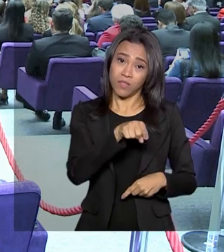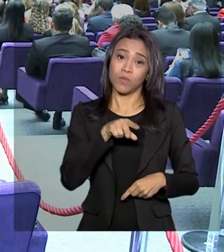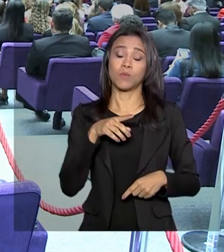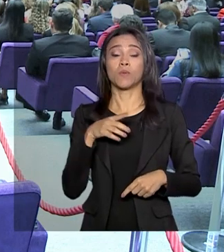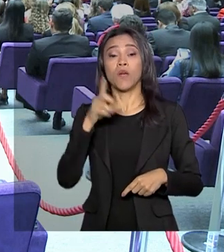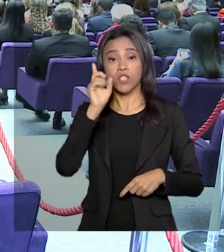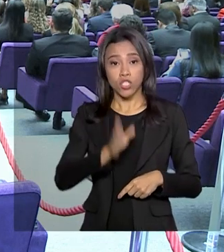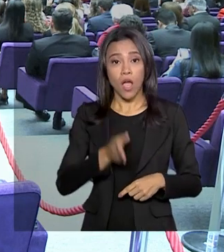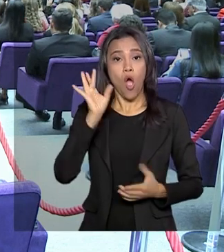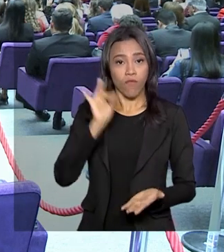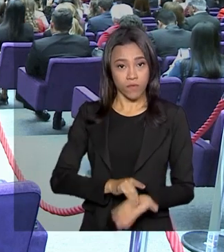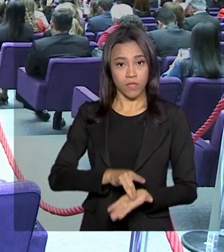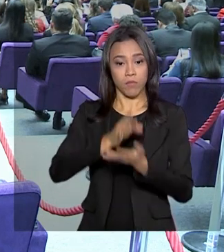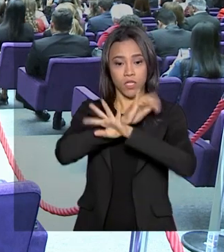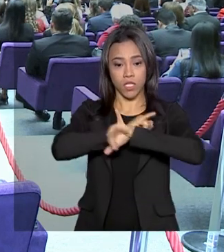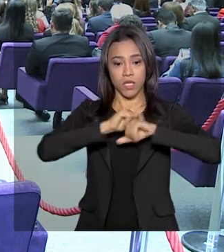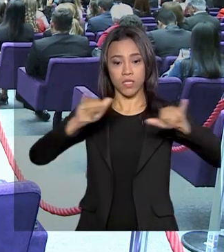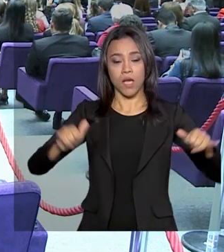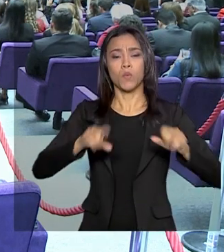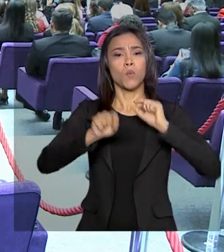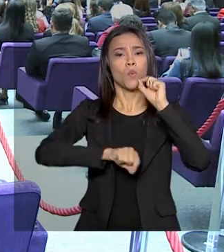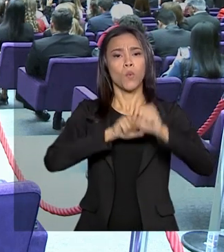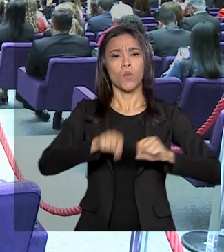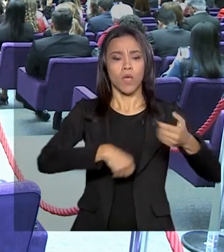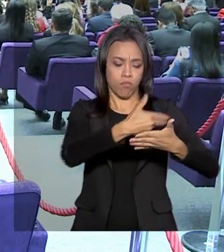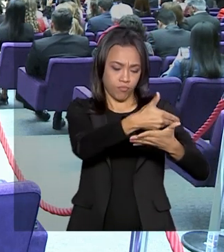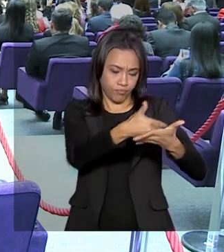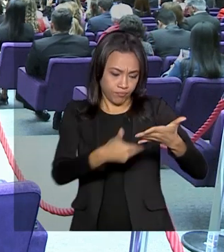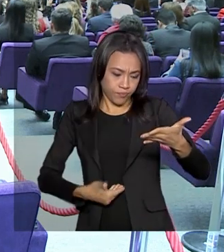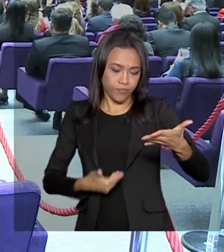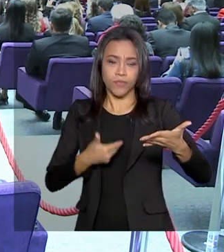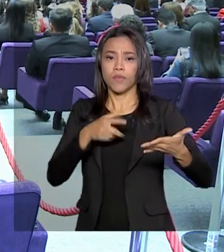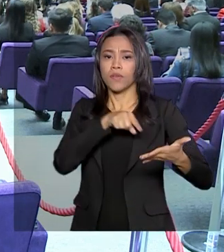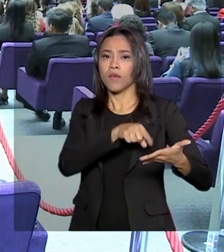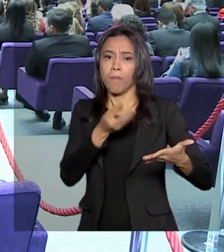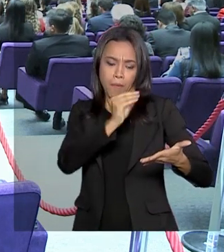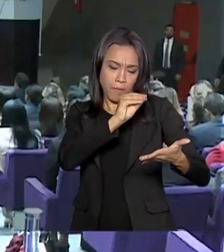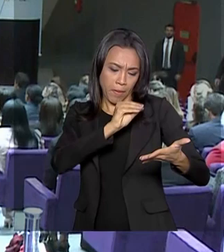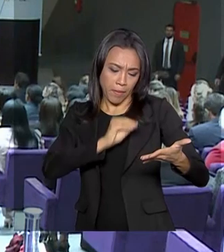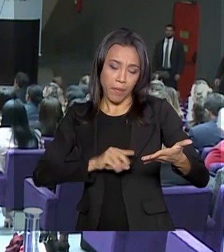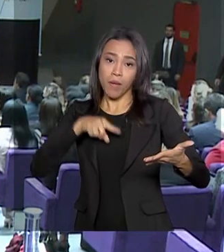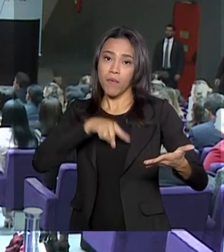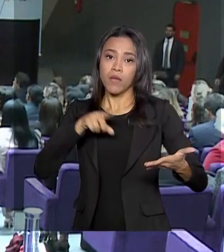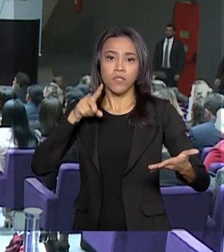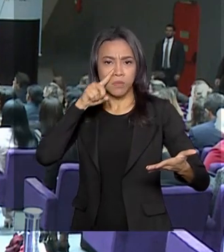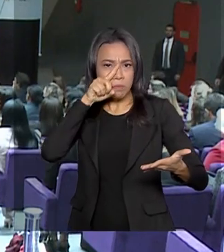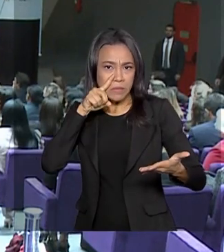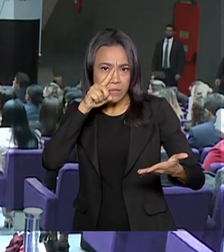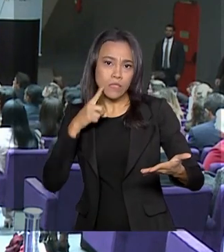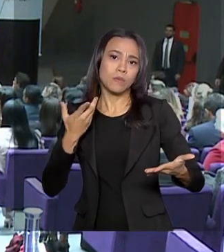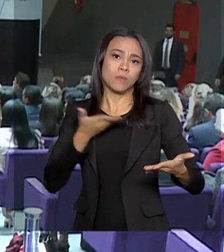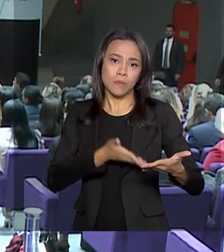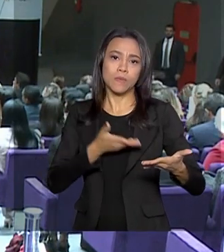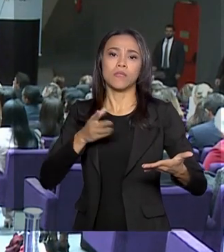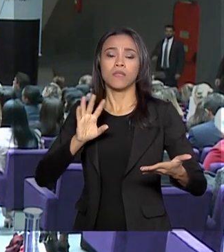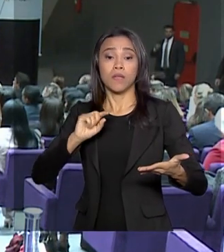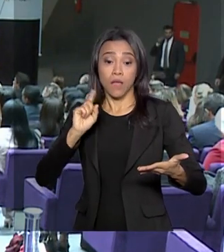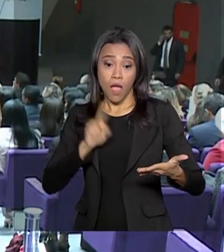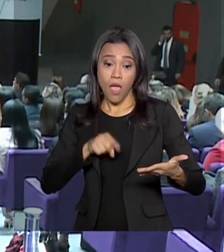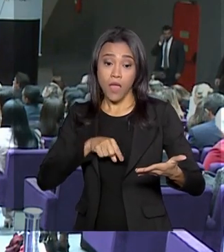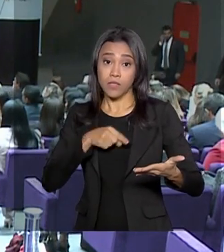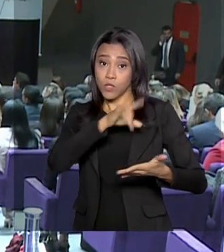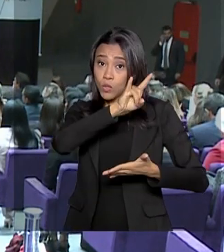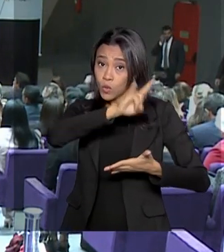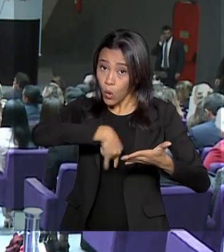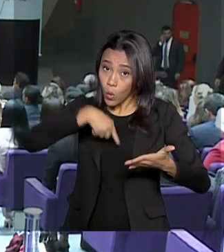lançado oficialmente o Formulário Nacional de Avaliação de Risco de Violência Doméstica. Conhecido como FRIDA, o